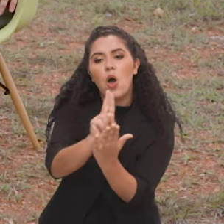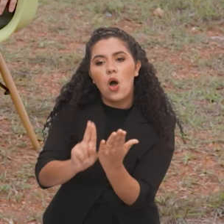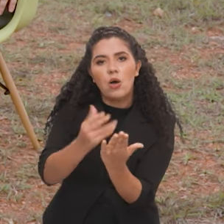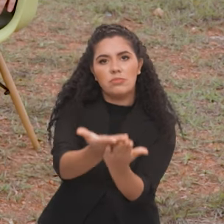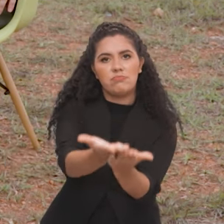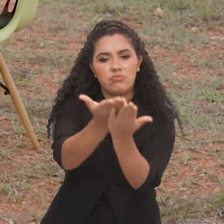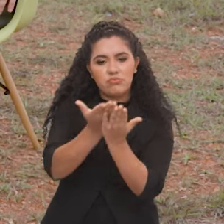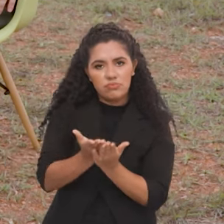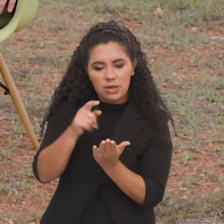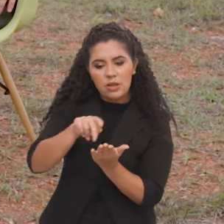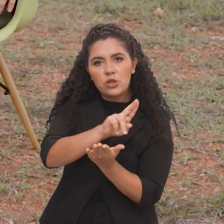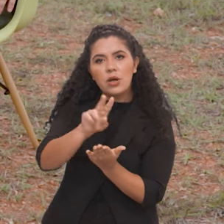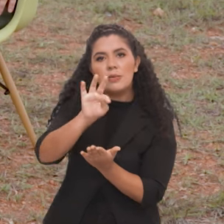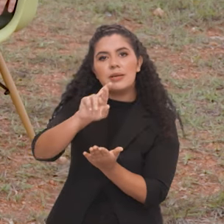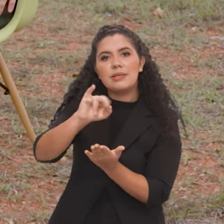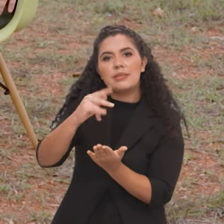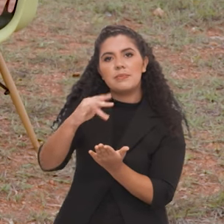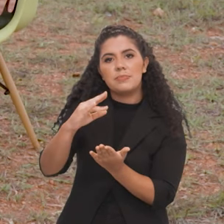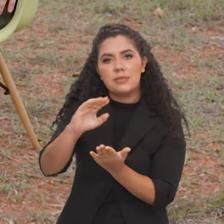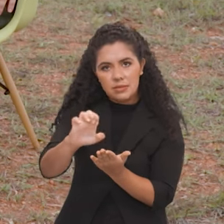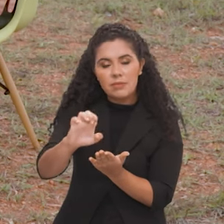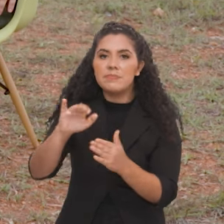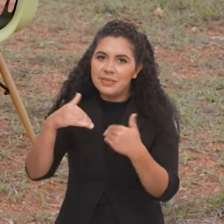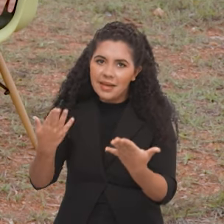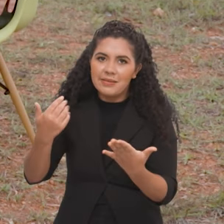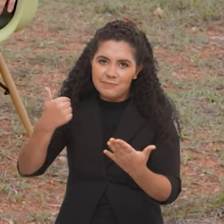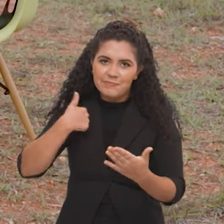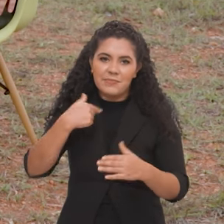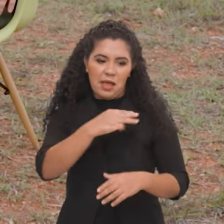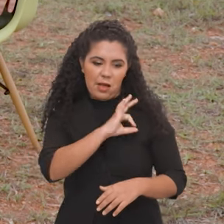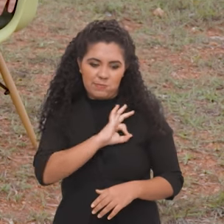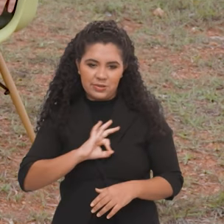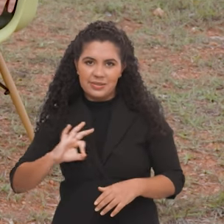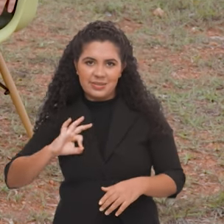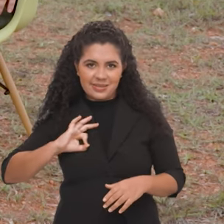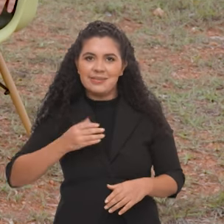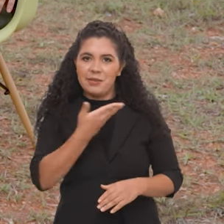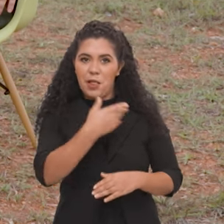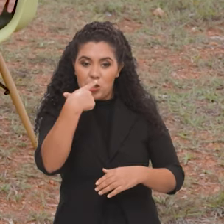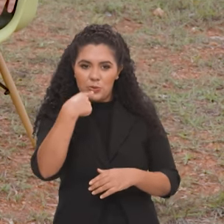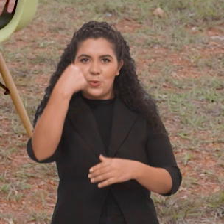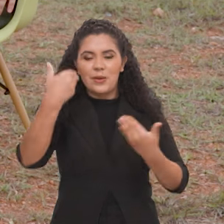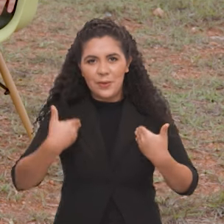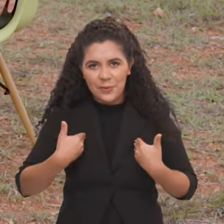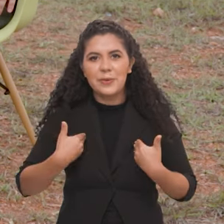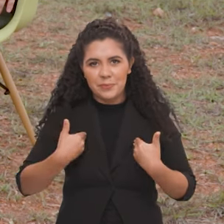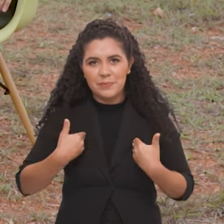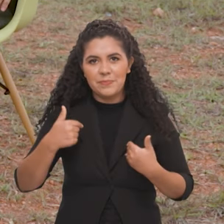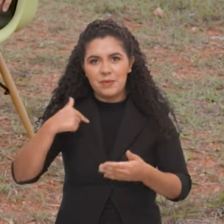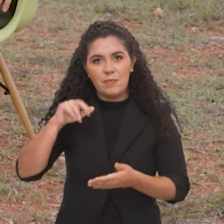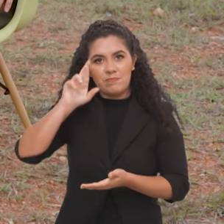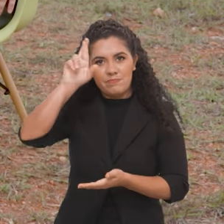tive o privilégio e o honroso convite de ser escolhido pela ministra para assumir a